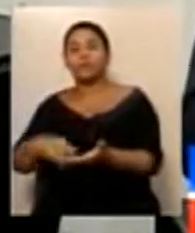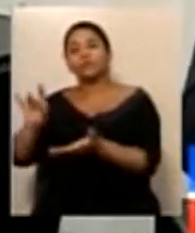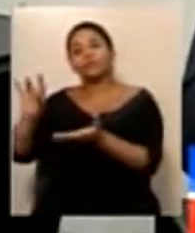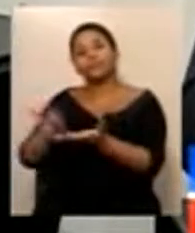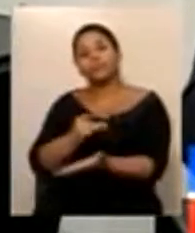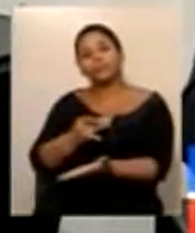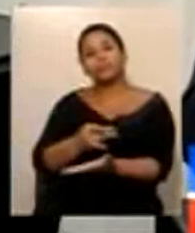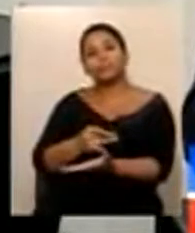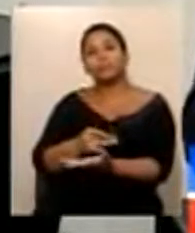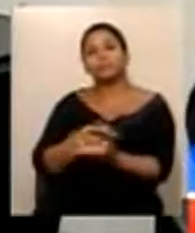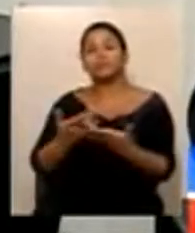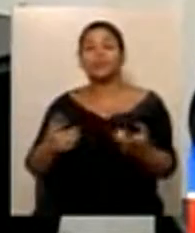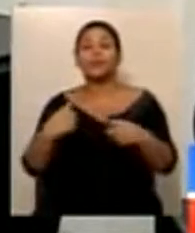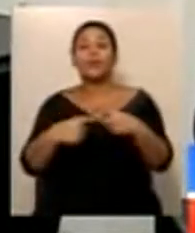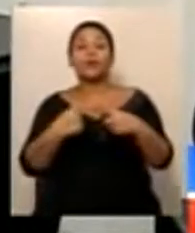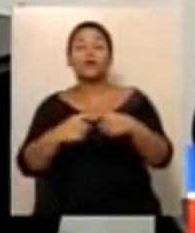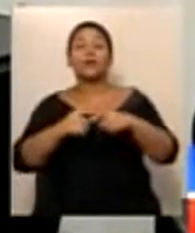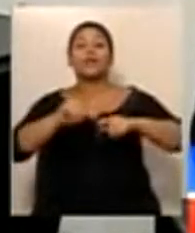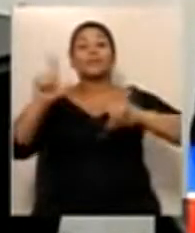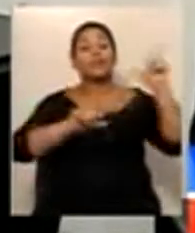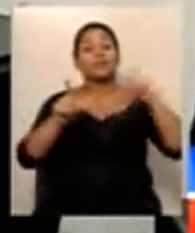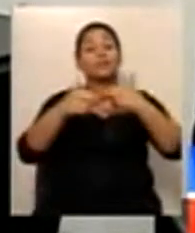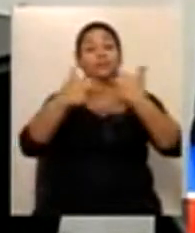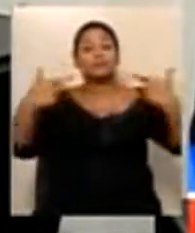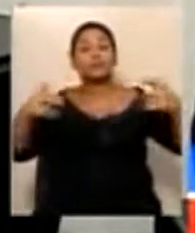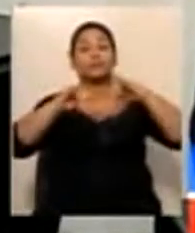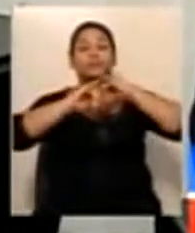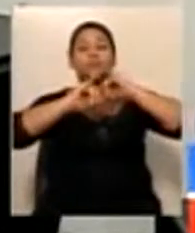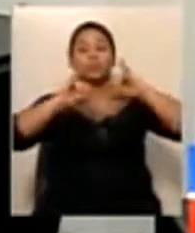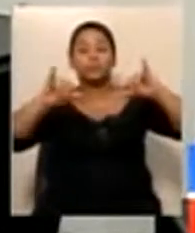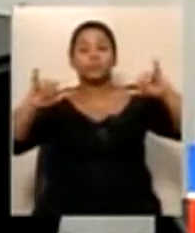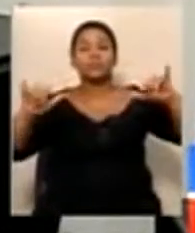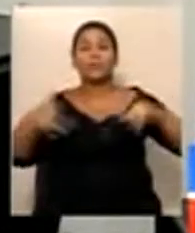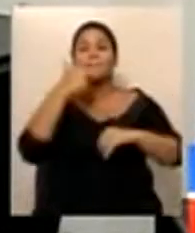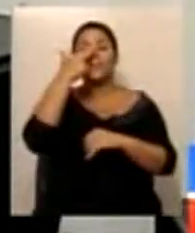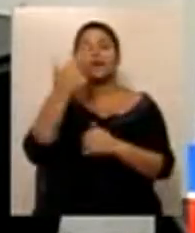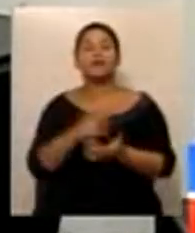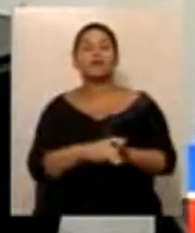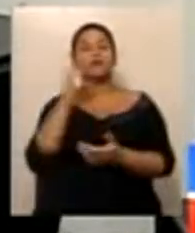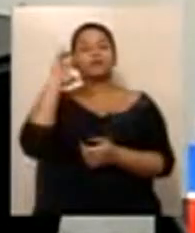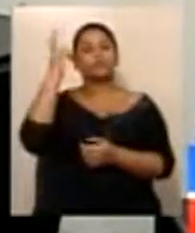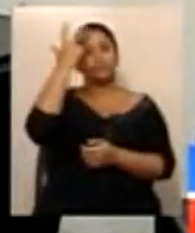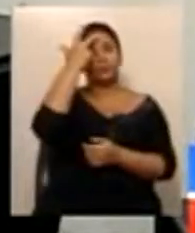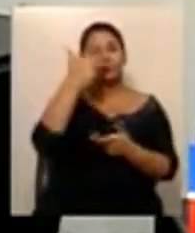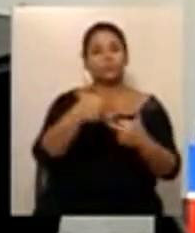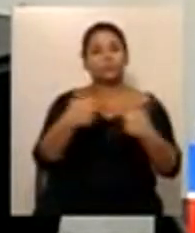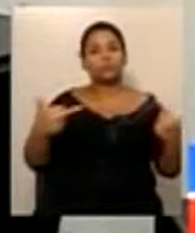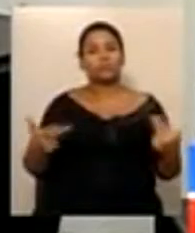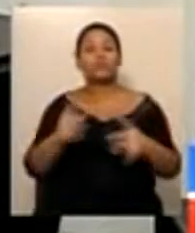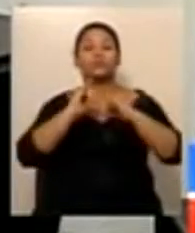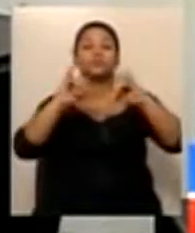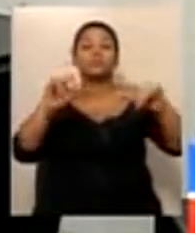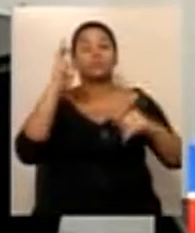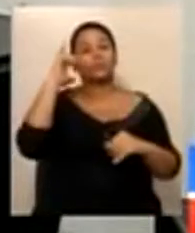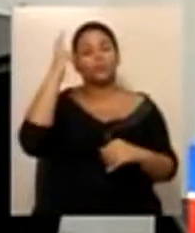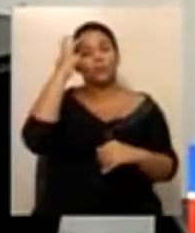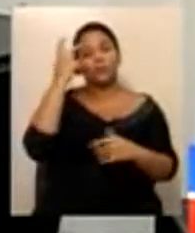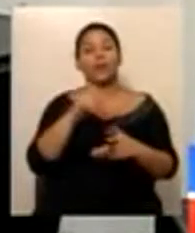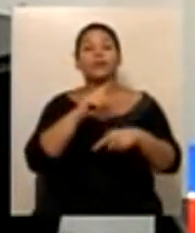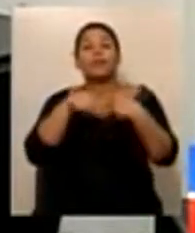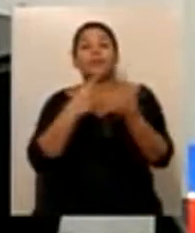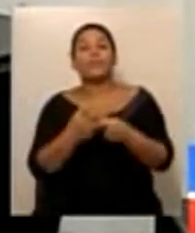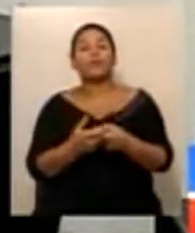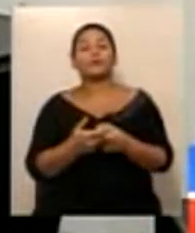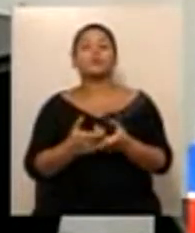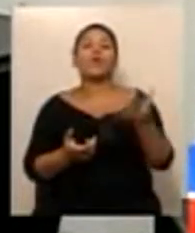chega na imprensa, chega de uma forma realmente distorcida e, como tantas e tantas vezes, cai, recai na